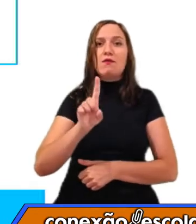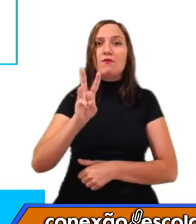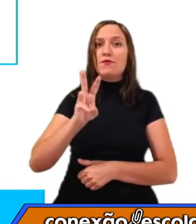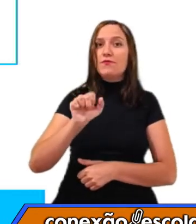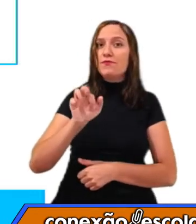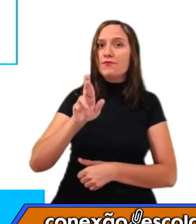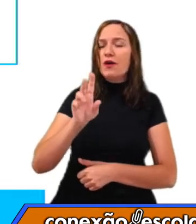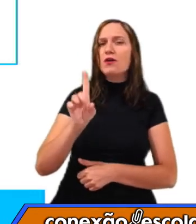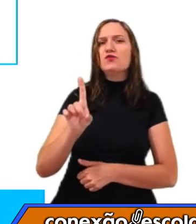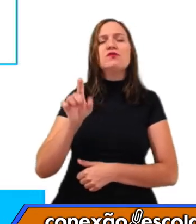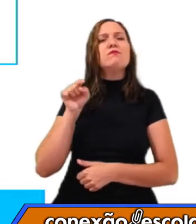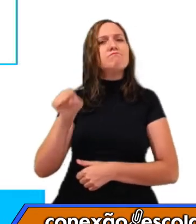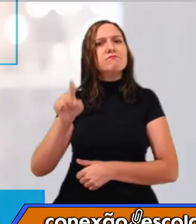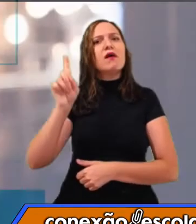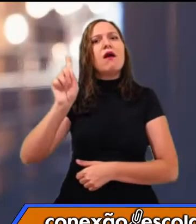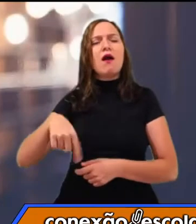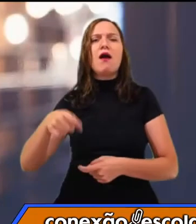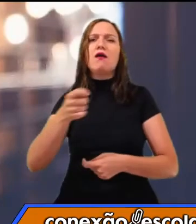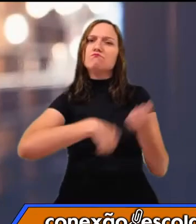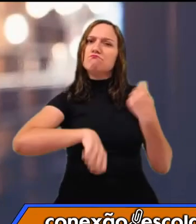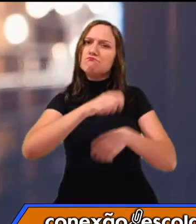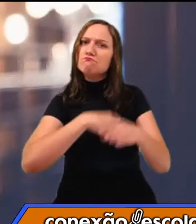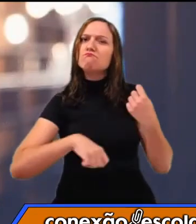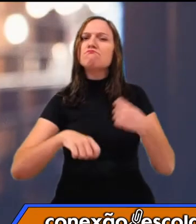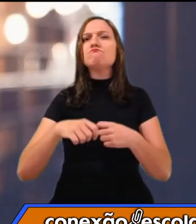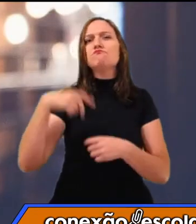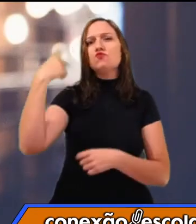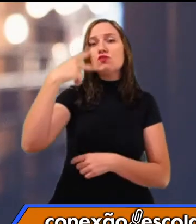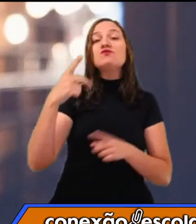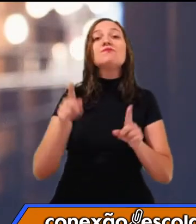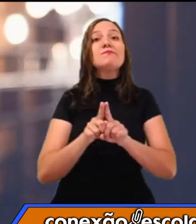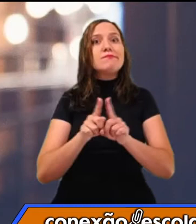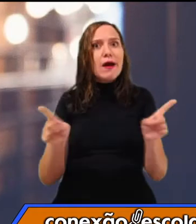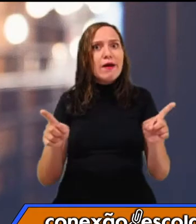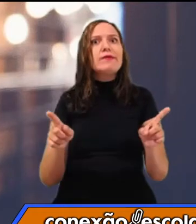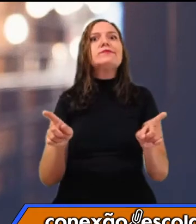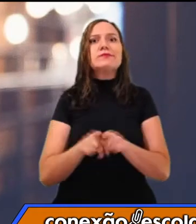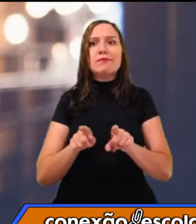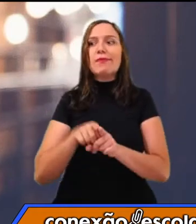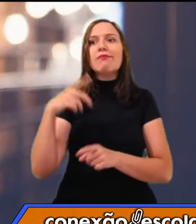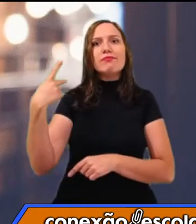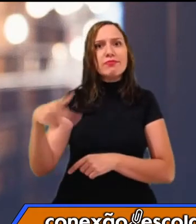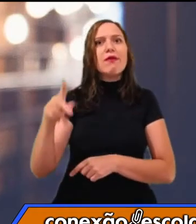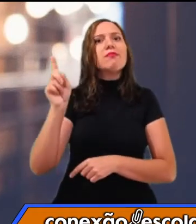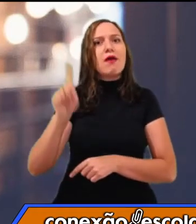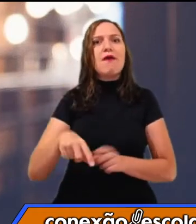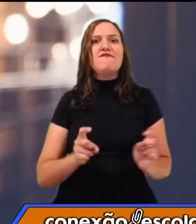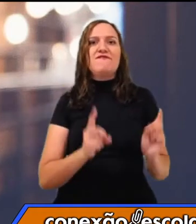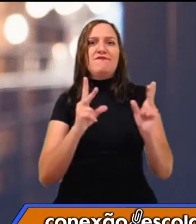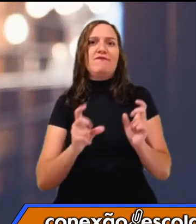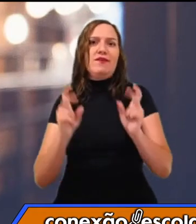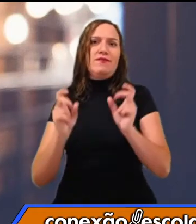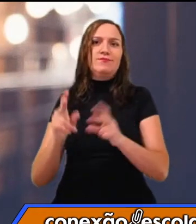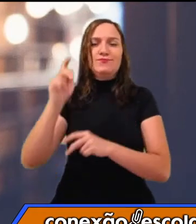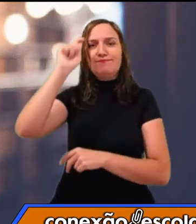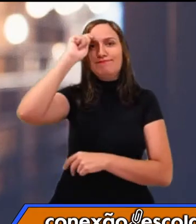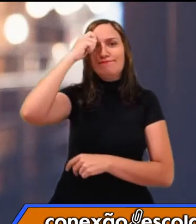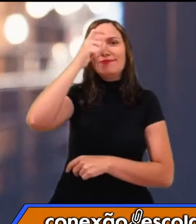político, né? Mas tinha sido também um traficante de escravos no século XVIII, né? Ele morreu em